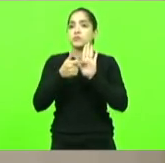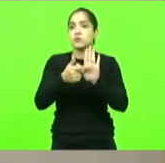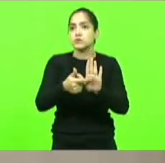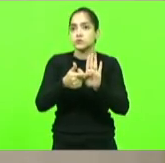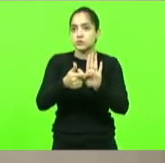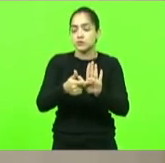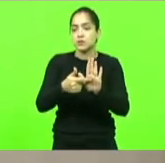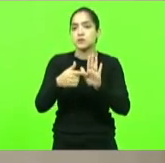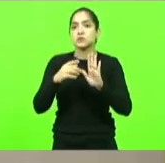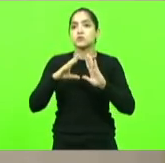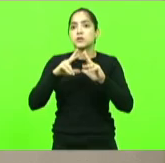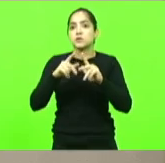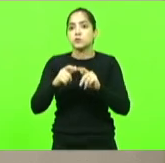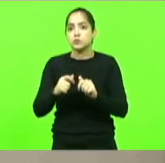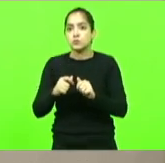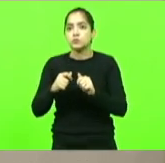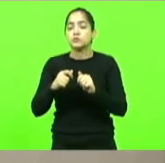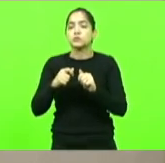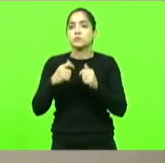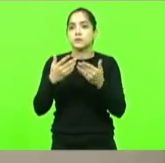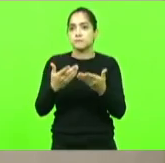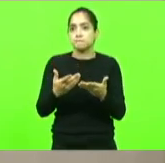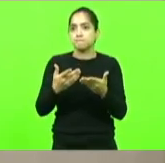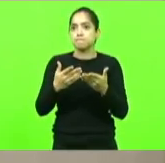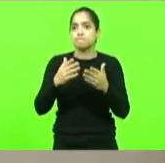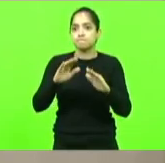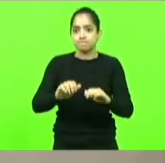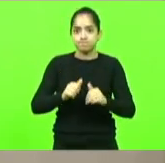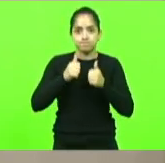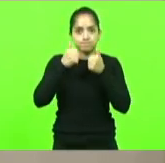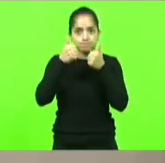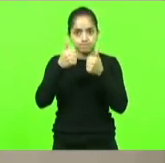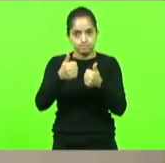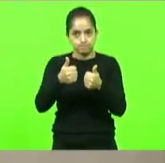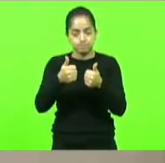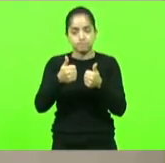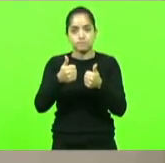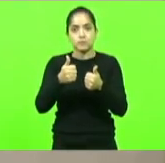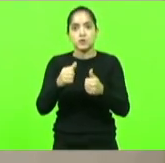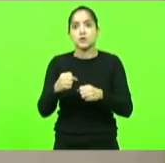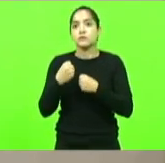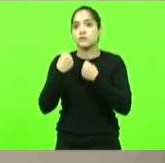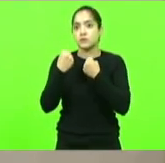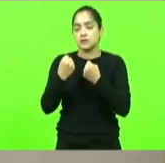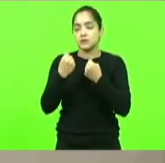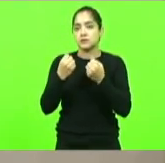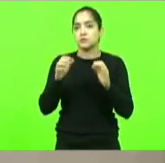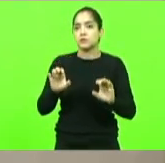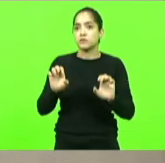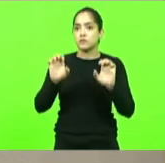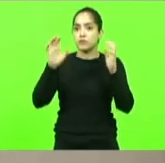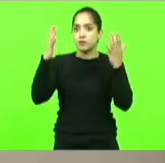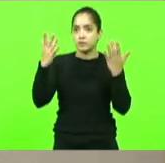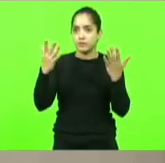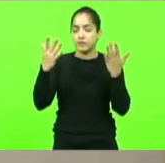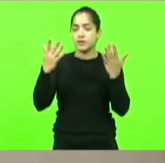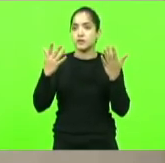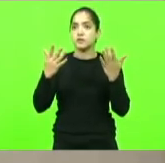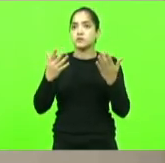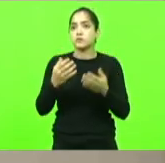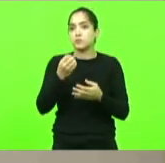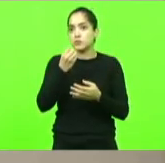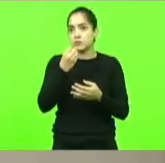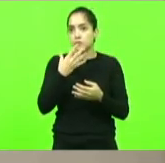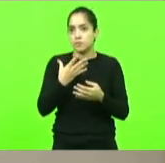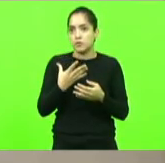percalços que ao longo da história foram superados para o fortalecimento do cooperativismo então foi um evento coroado de êxito e